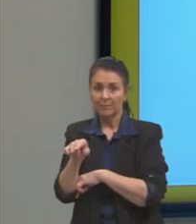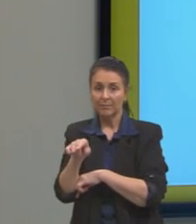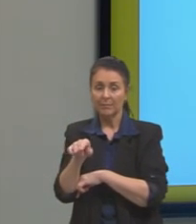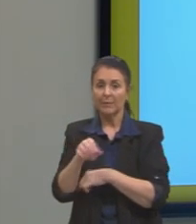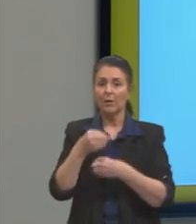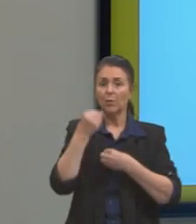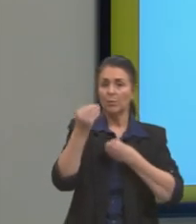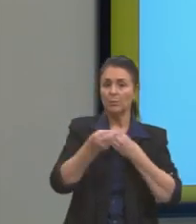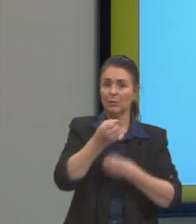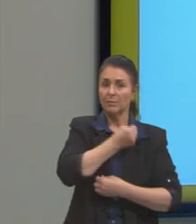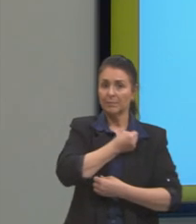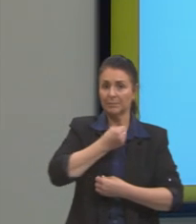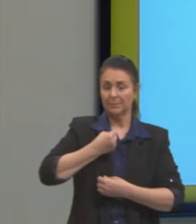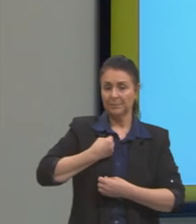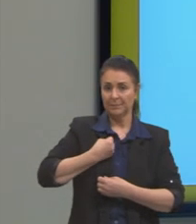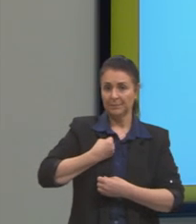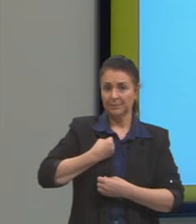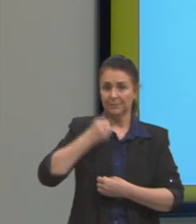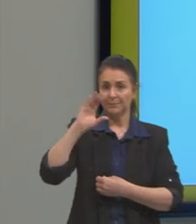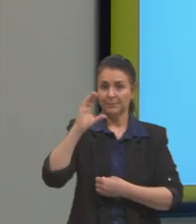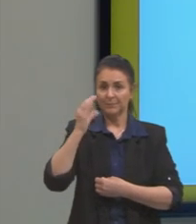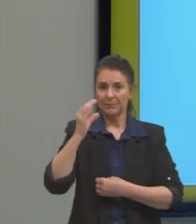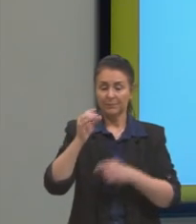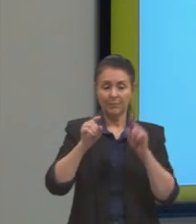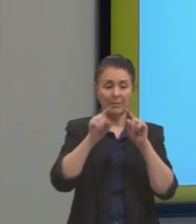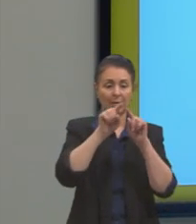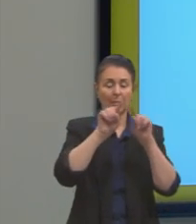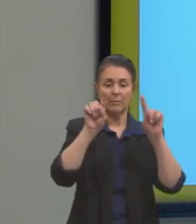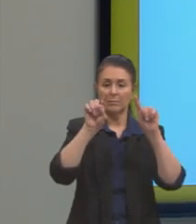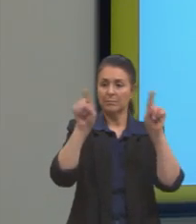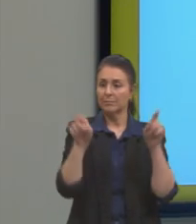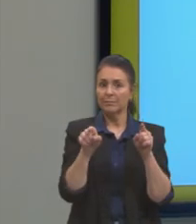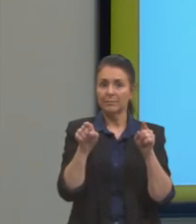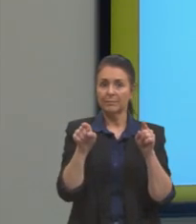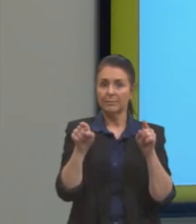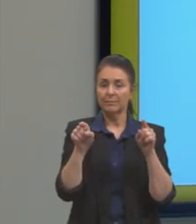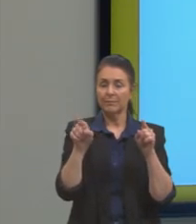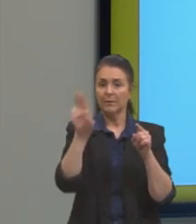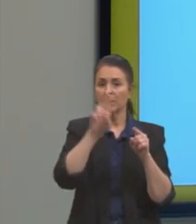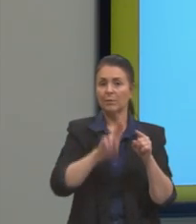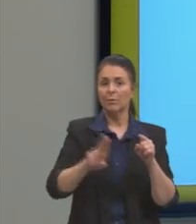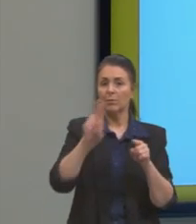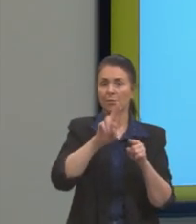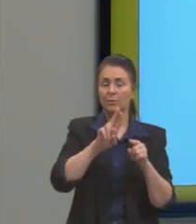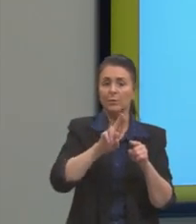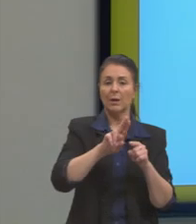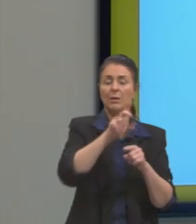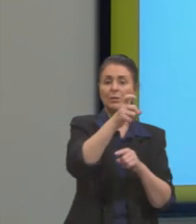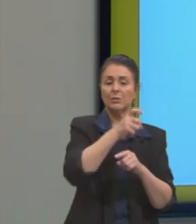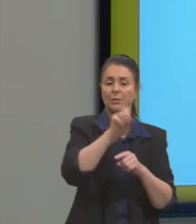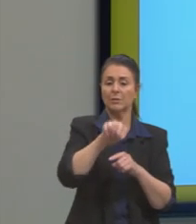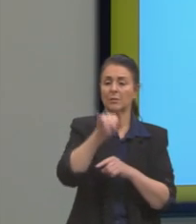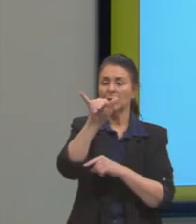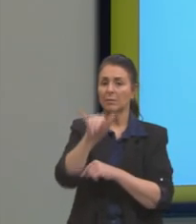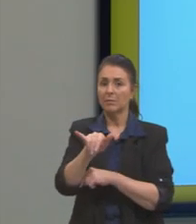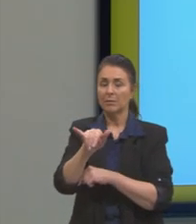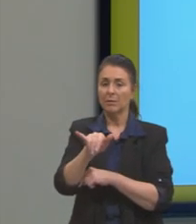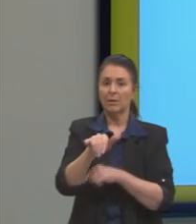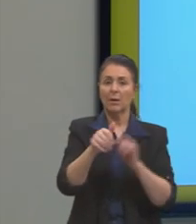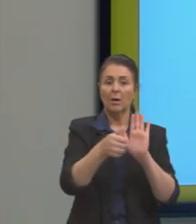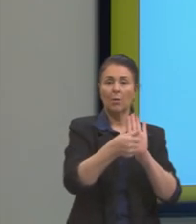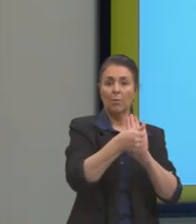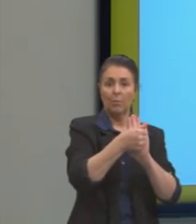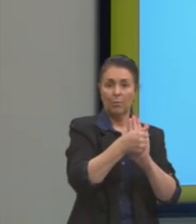essa notação aqui, abre parênteses, fecha parênteses, e aqui nós temos X, Y, e a letra A